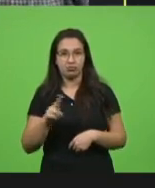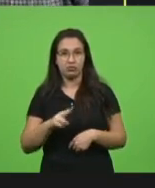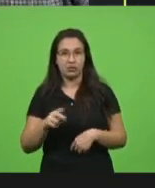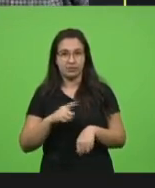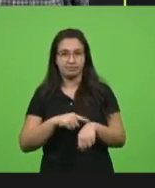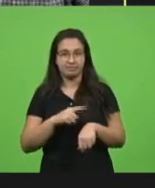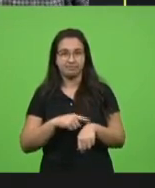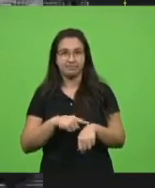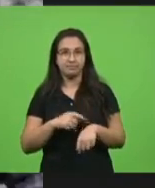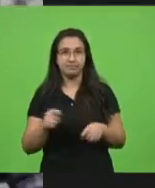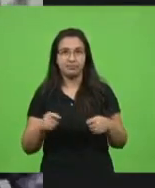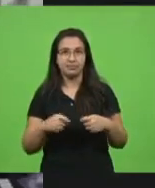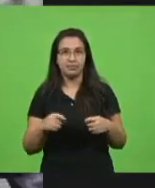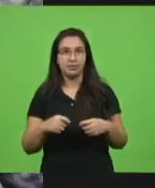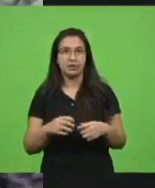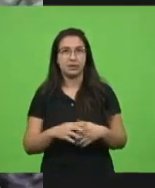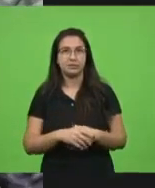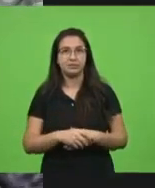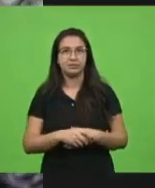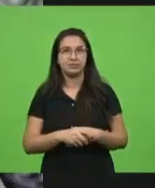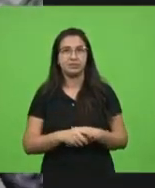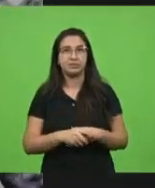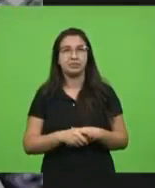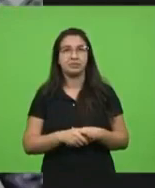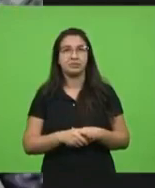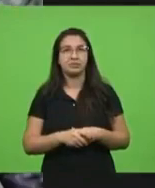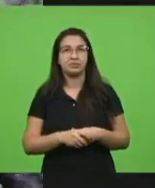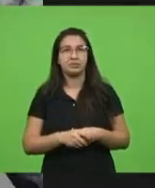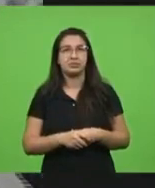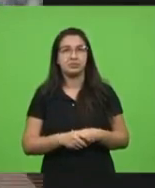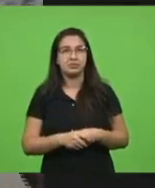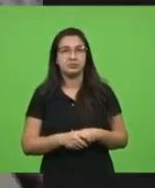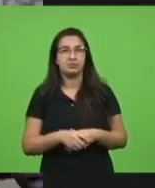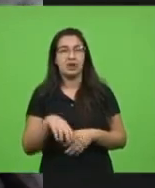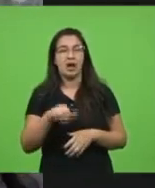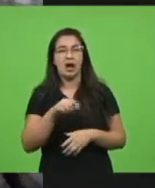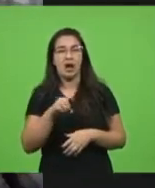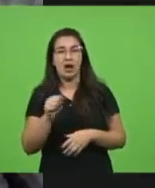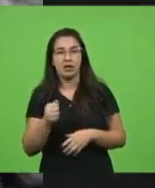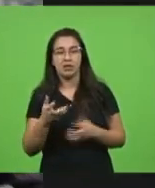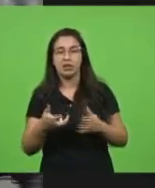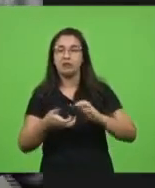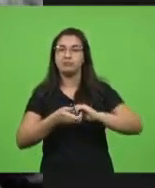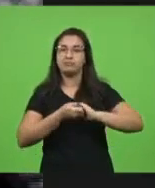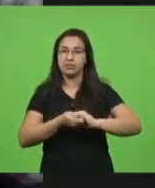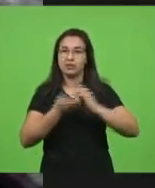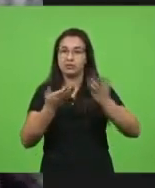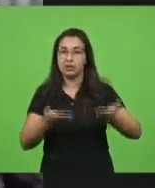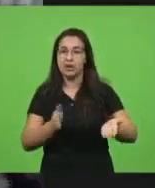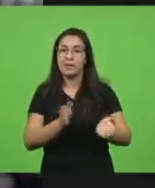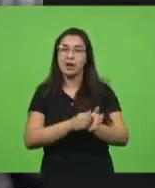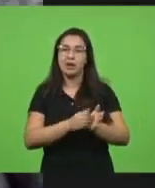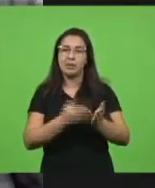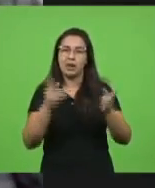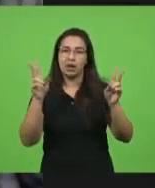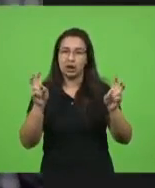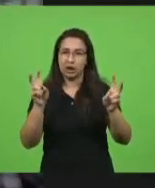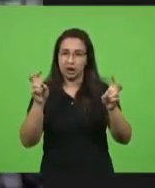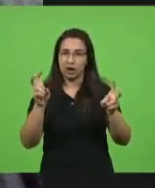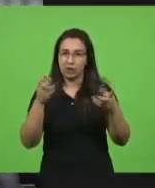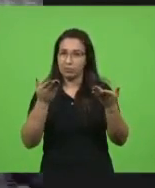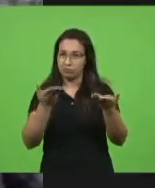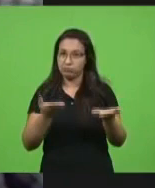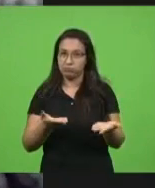Apenas, deputada Ada, para lhe cumprimentar, parabéns pela pauta que Vossa Excelência